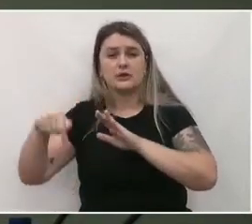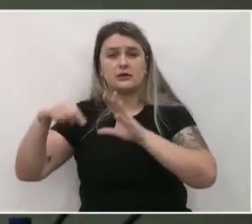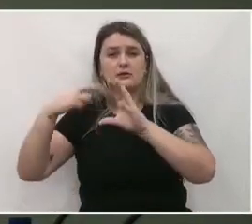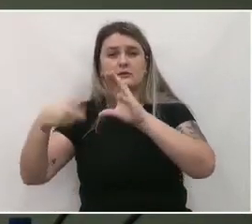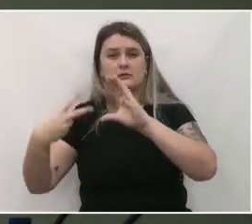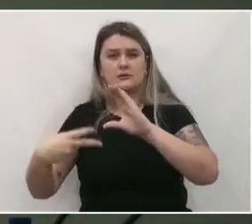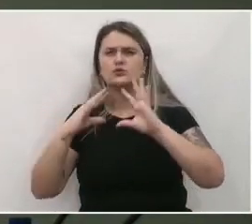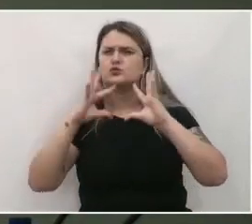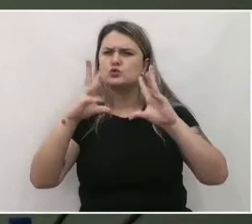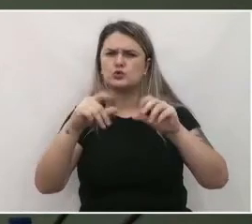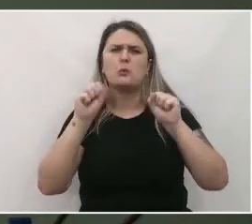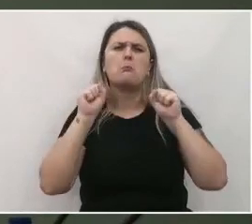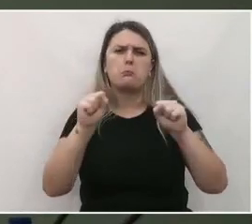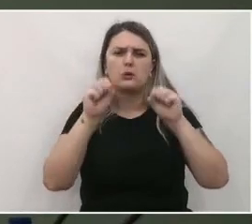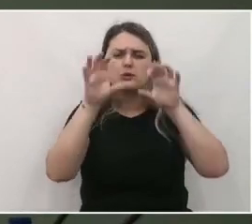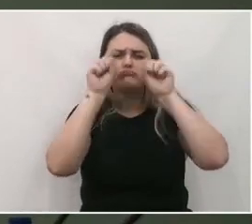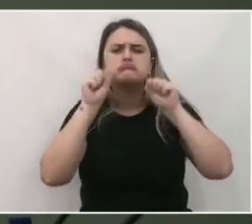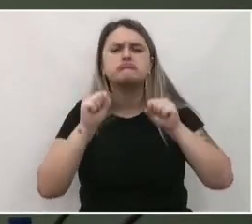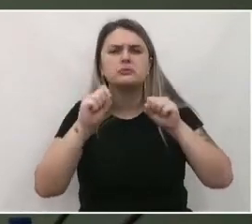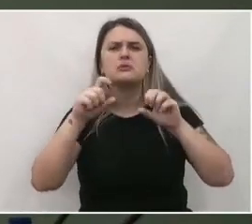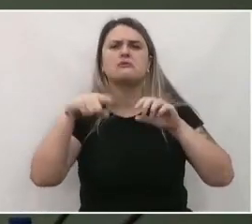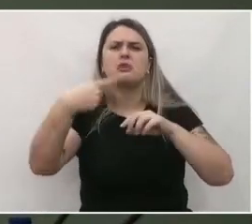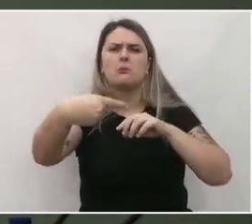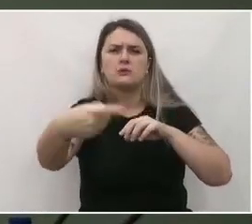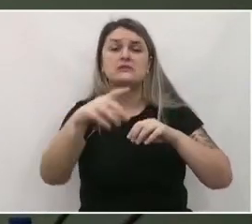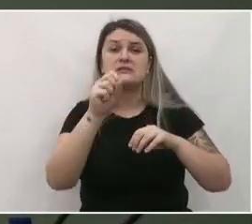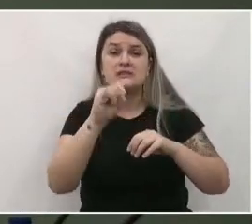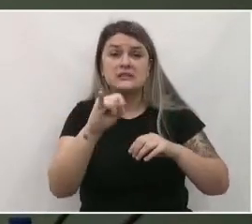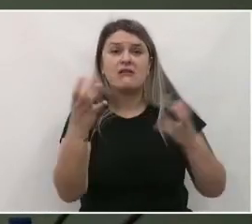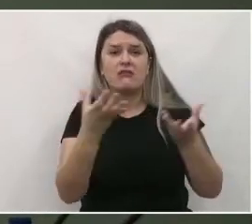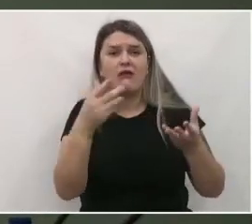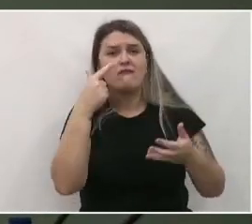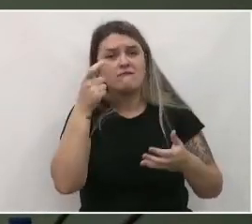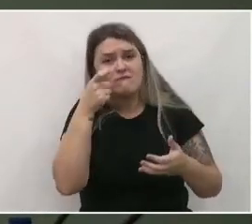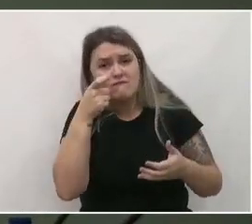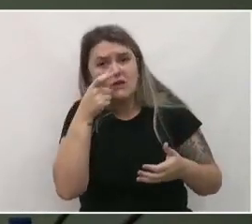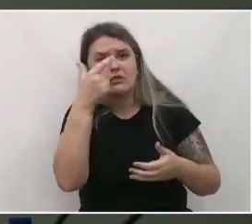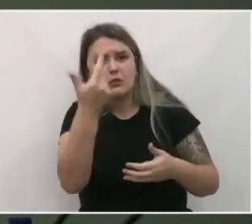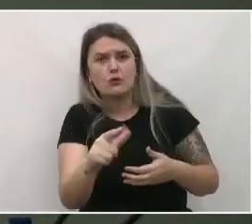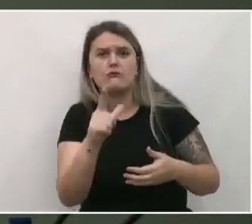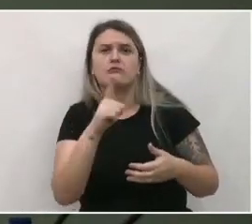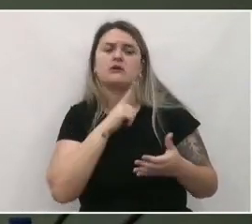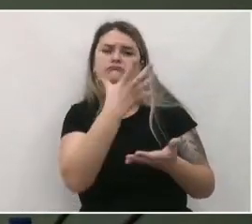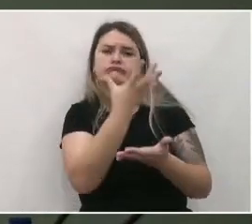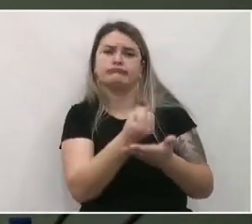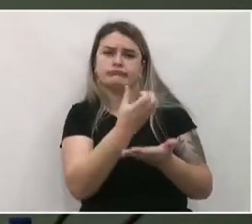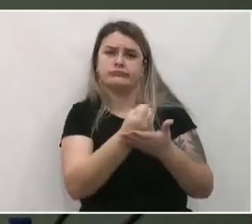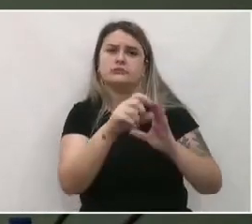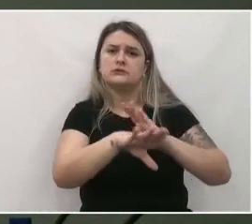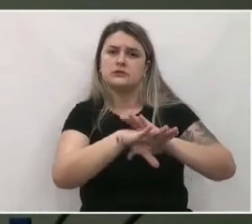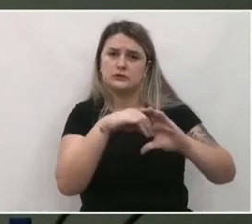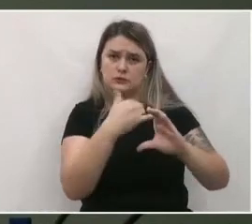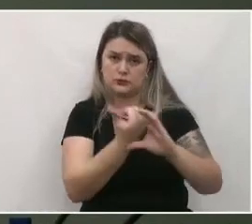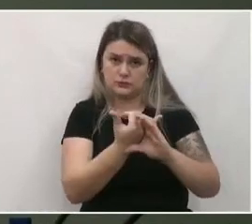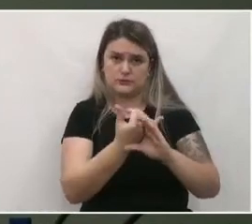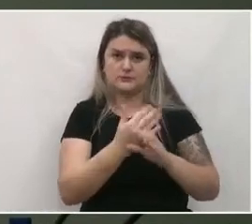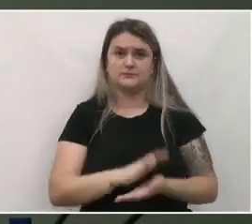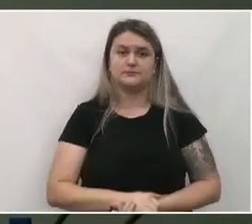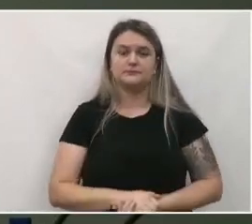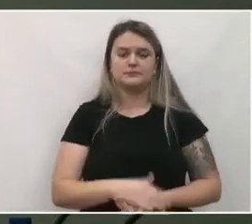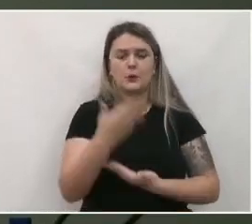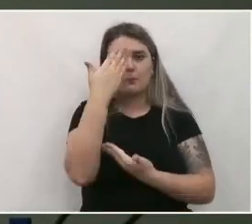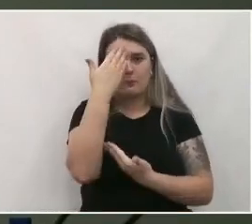E tudo vai poder ser visto posterior também, caso alguém precise assistir depois, vai ficar gravado no YouTube, o evento de hoje, tá bom?